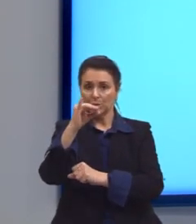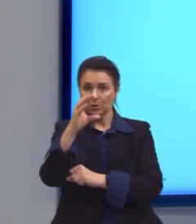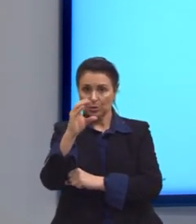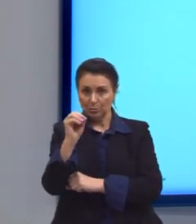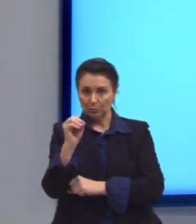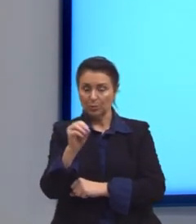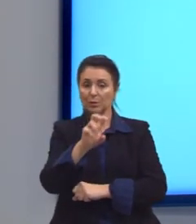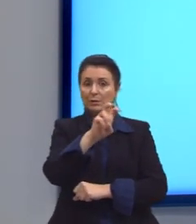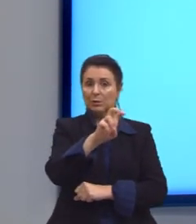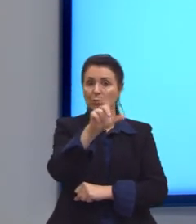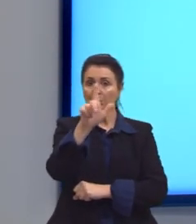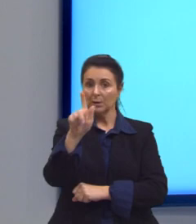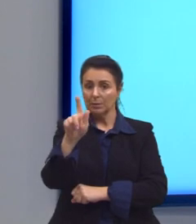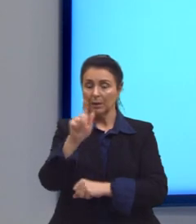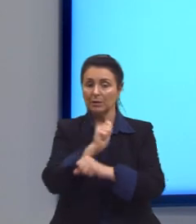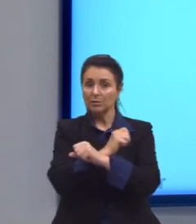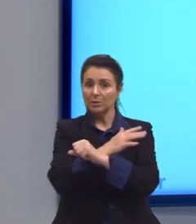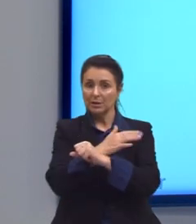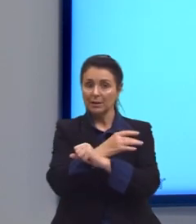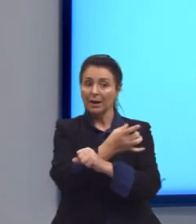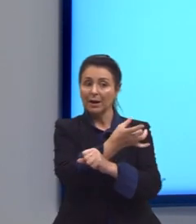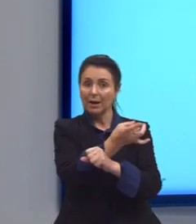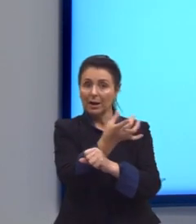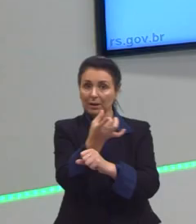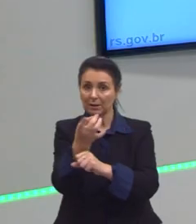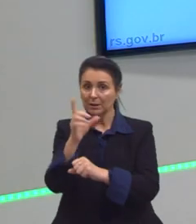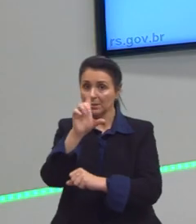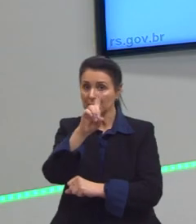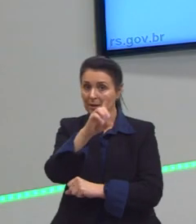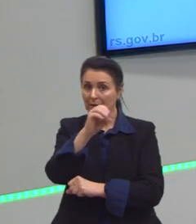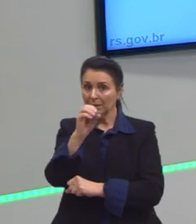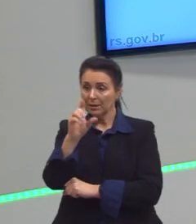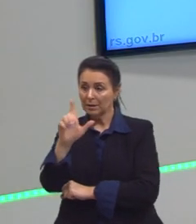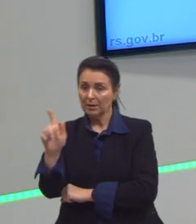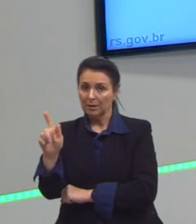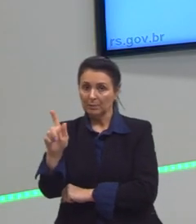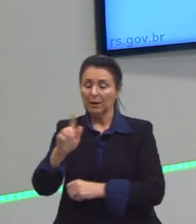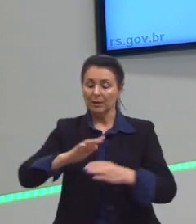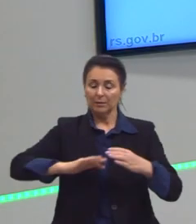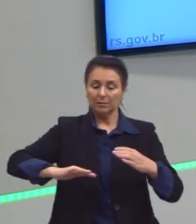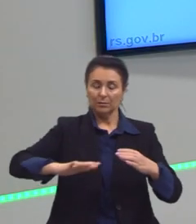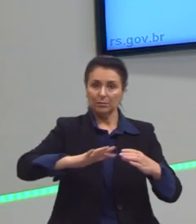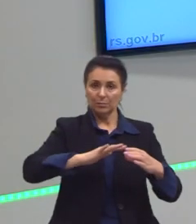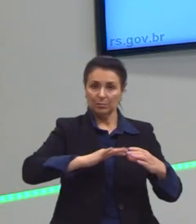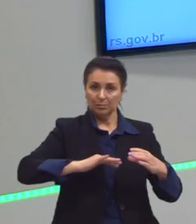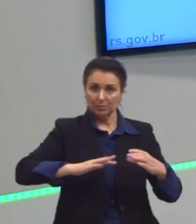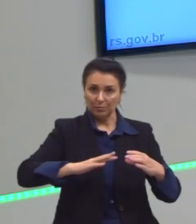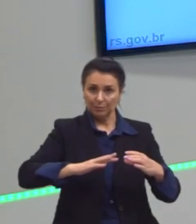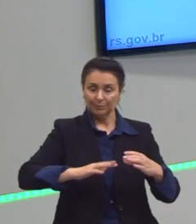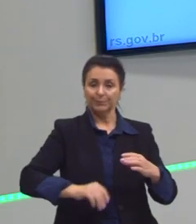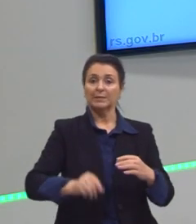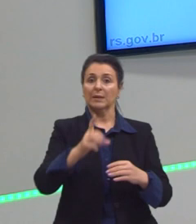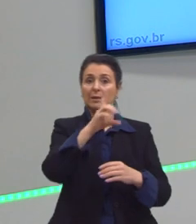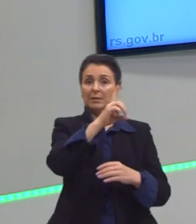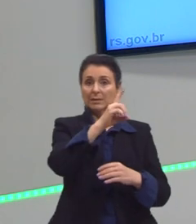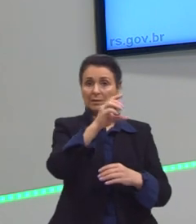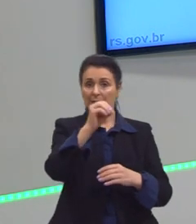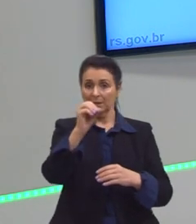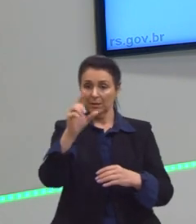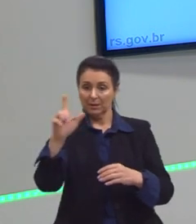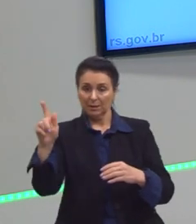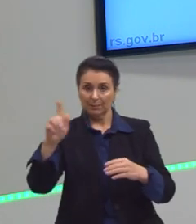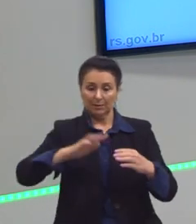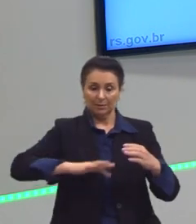ácido para cada 100 gramas da solução. Em 100 gramas da solução de vinagre, vou ter 5